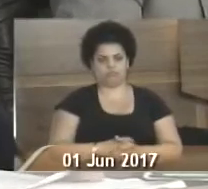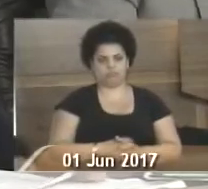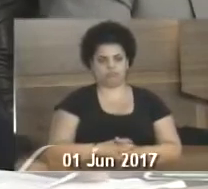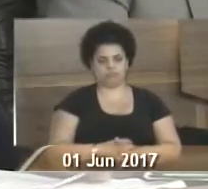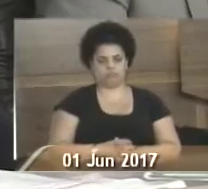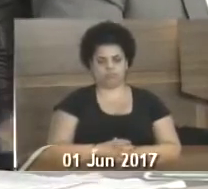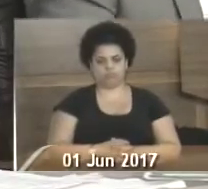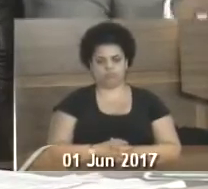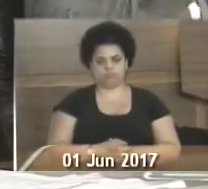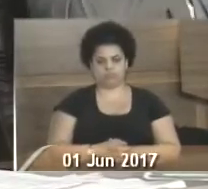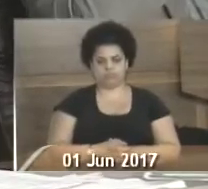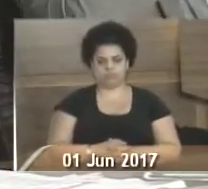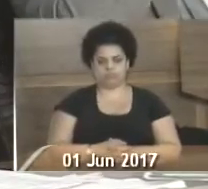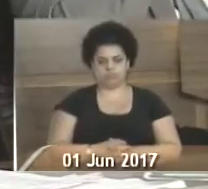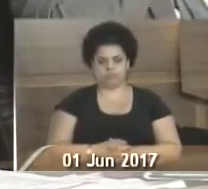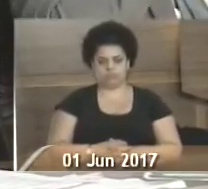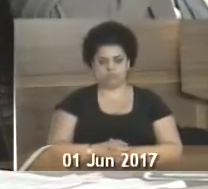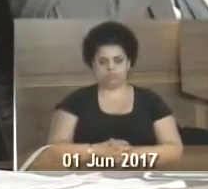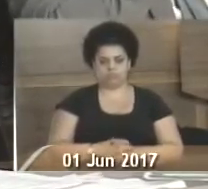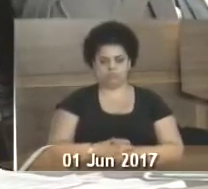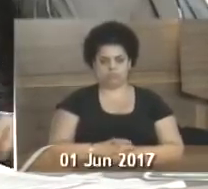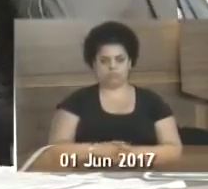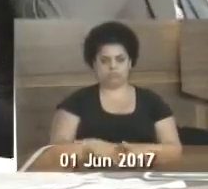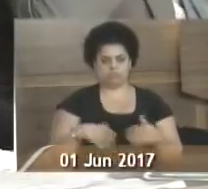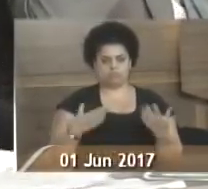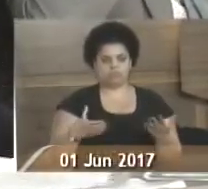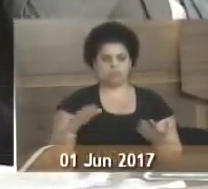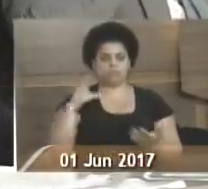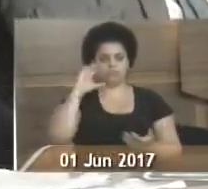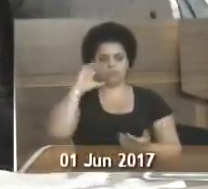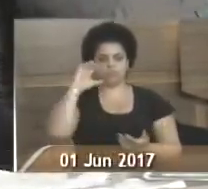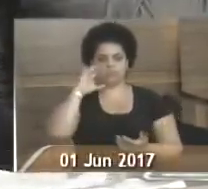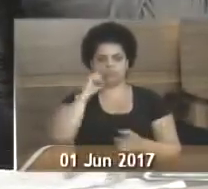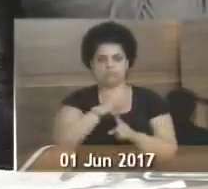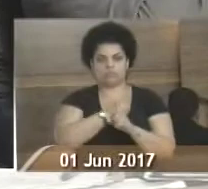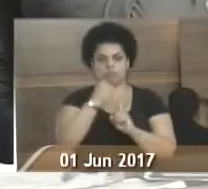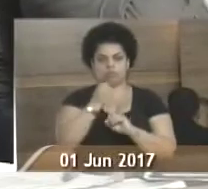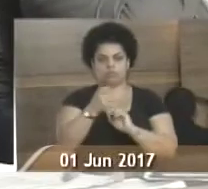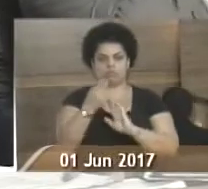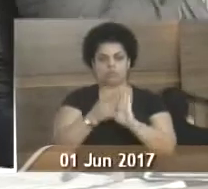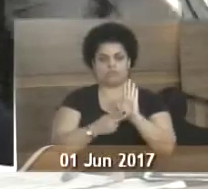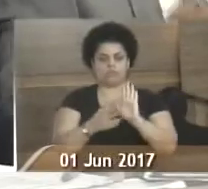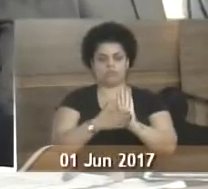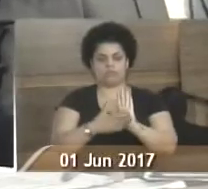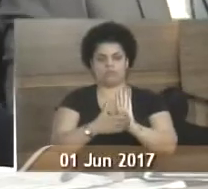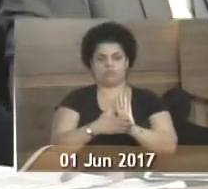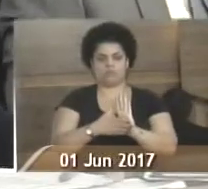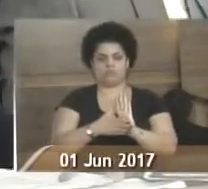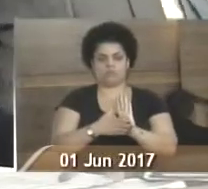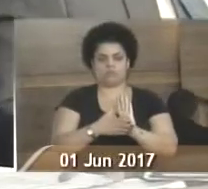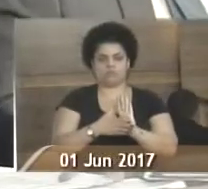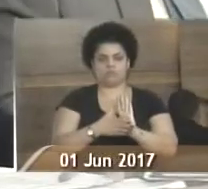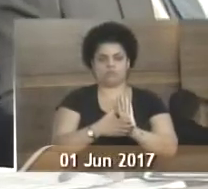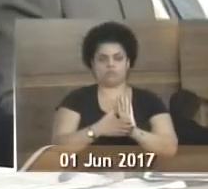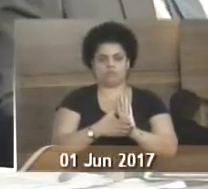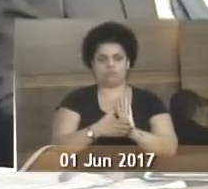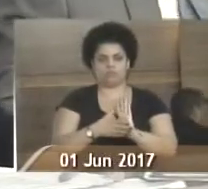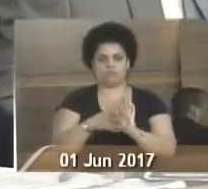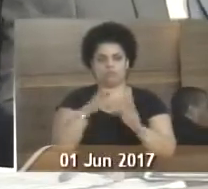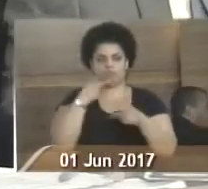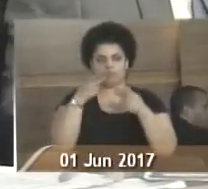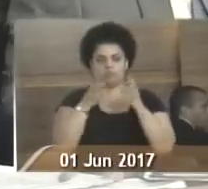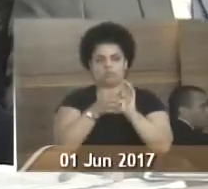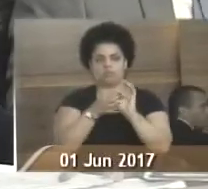Bom, expediente, leitura. Canindé do Social, Projeto de Lei nº 38, 2017. Dispõe sobre